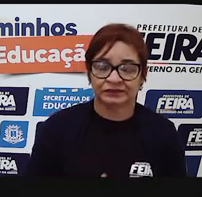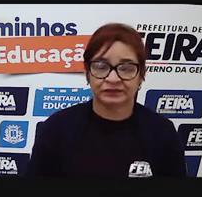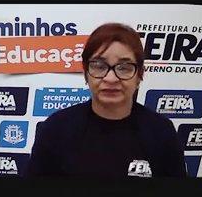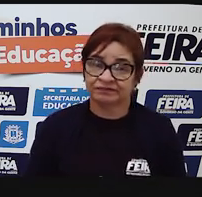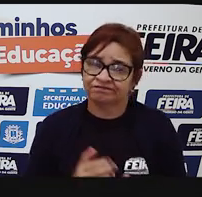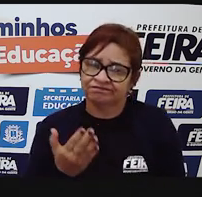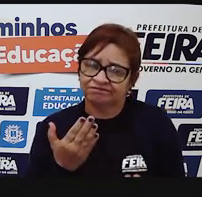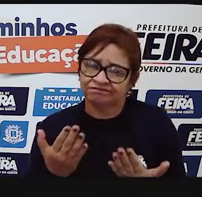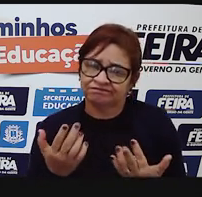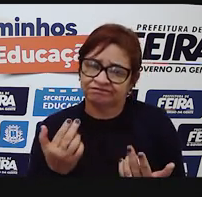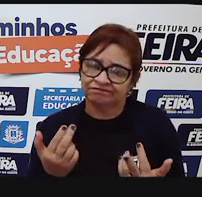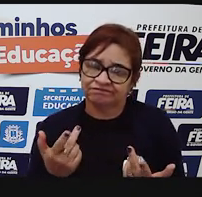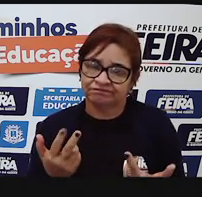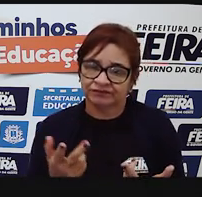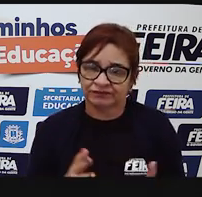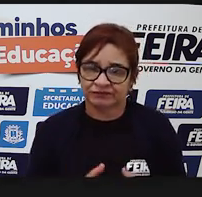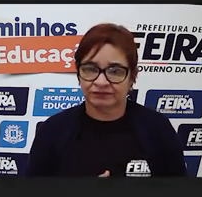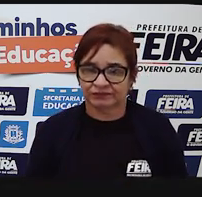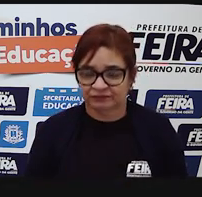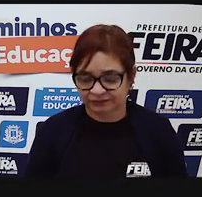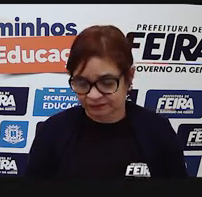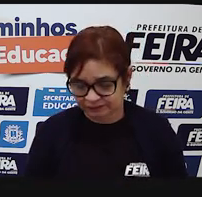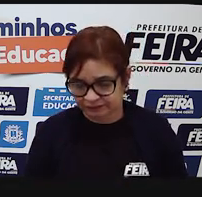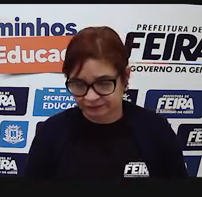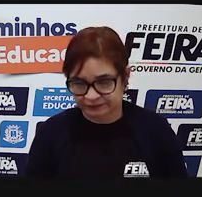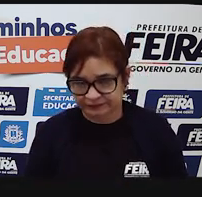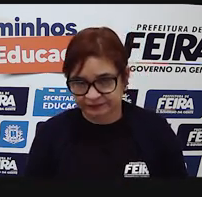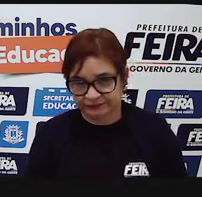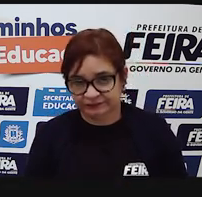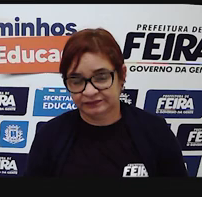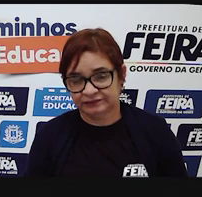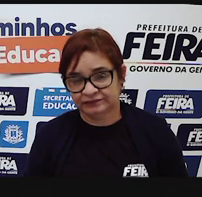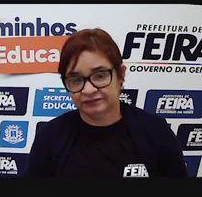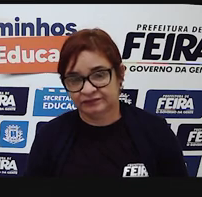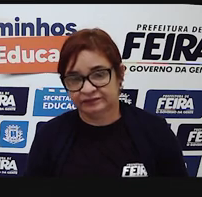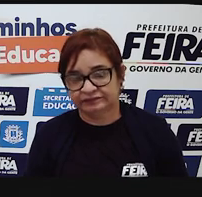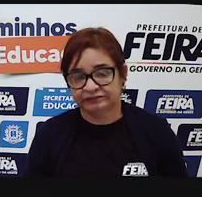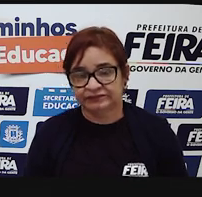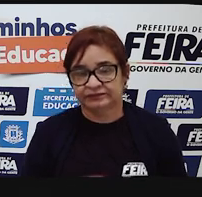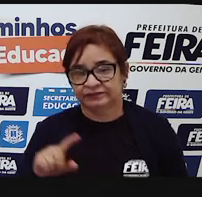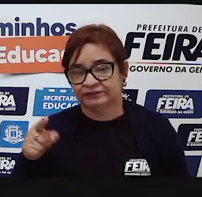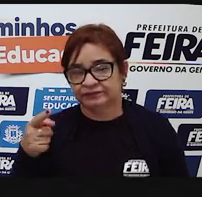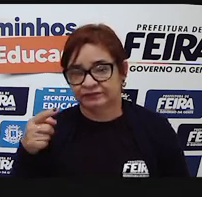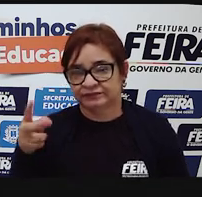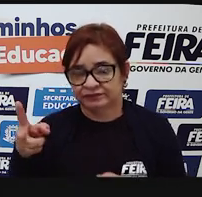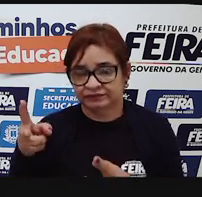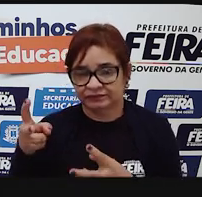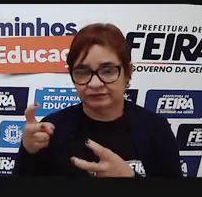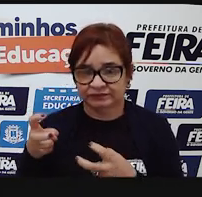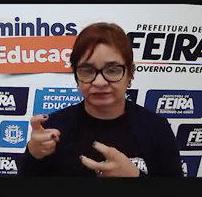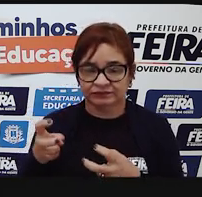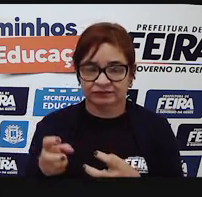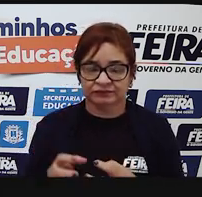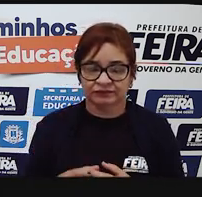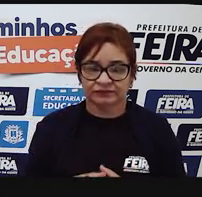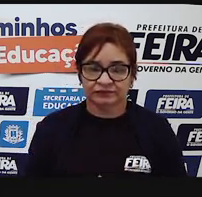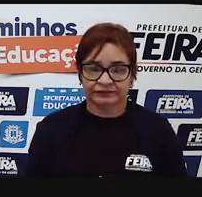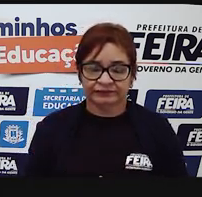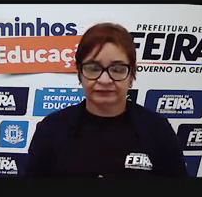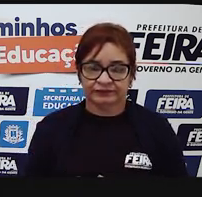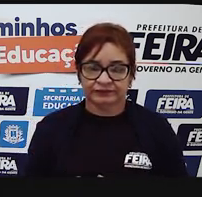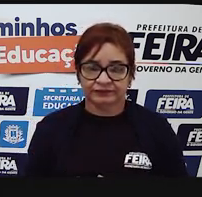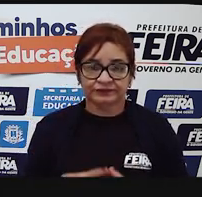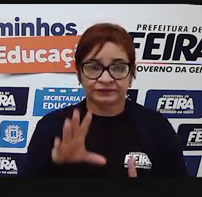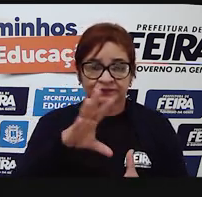com conteúdo parecido. Se replicam. é? Aí tem os outros dois que vocês podem visualizar, que são